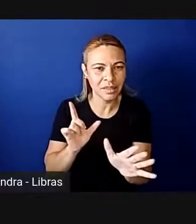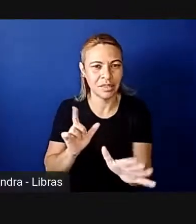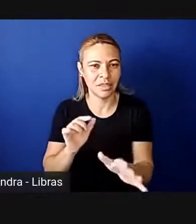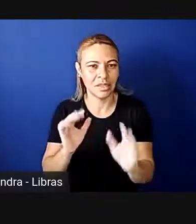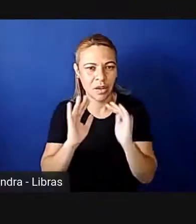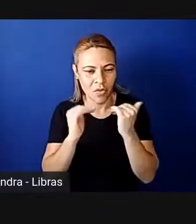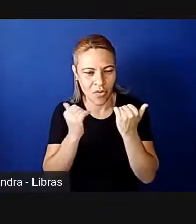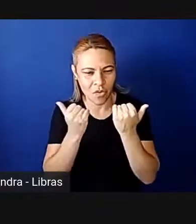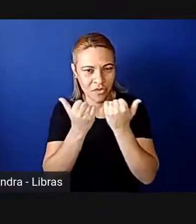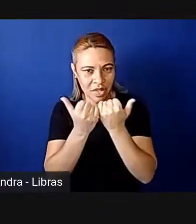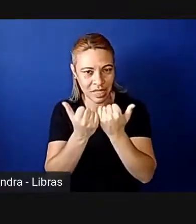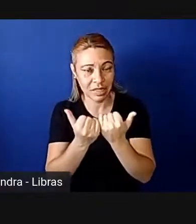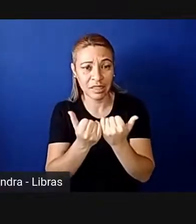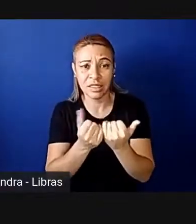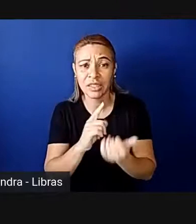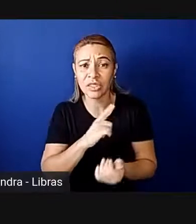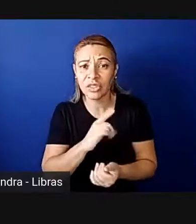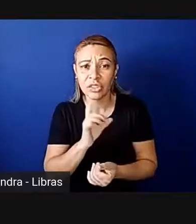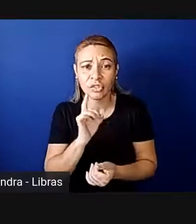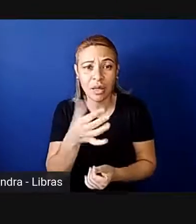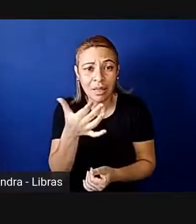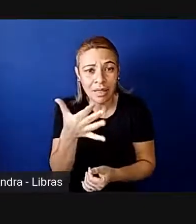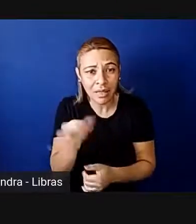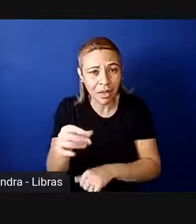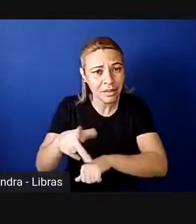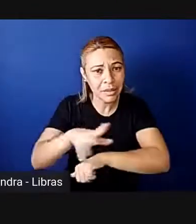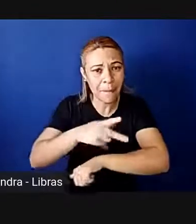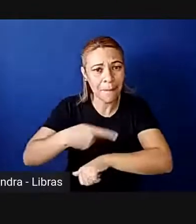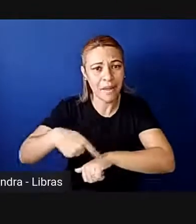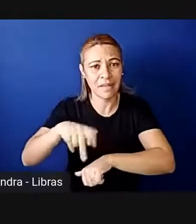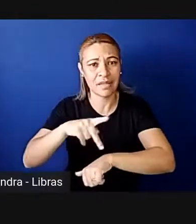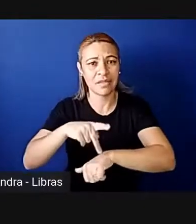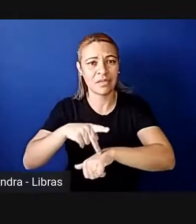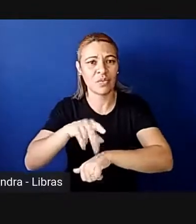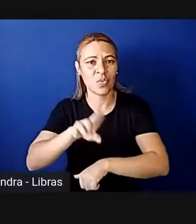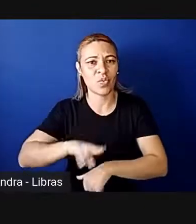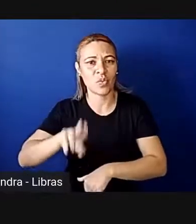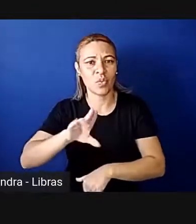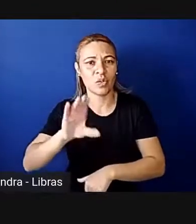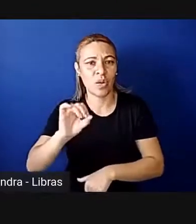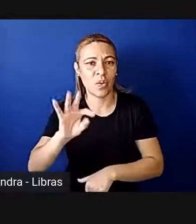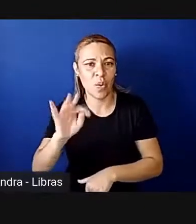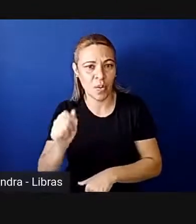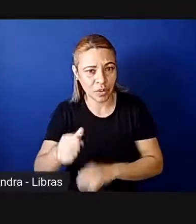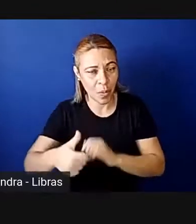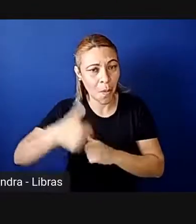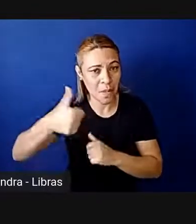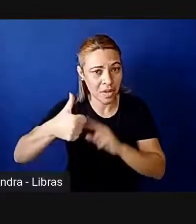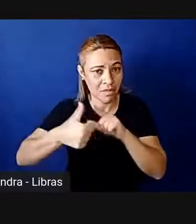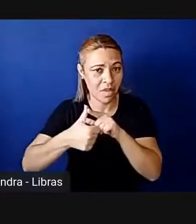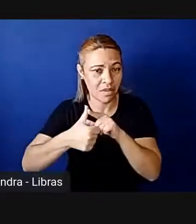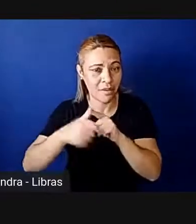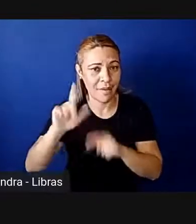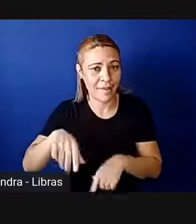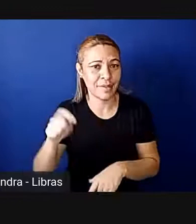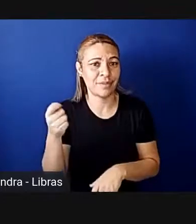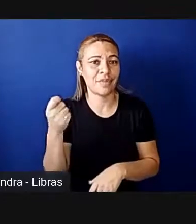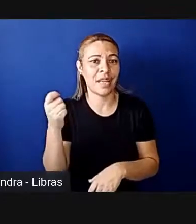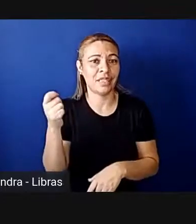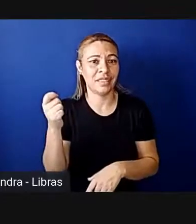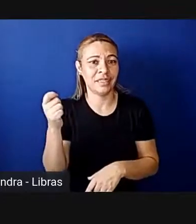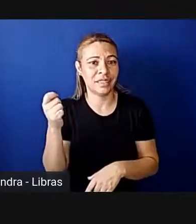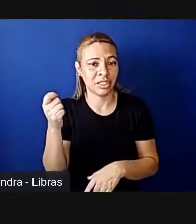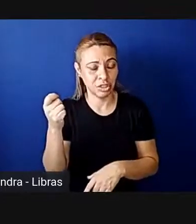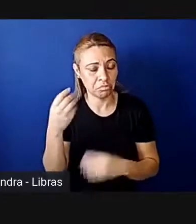apenas dez países no mundo que usavam cotas, né, o primeiro país, aliás, foi a Argentina, né, que tem dado exemplos muito bons